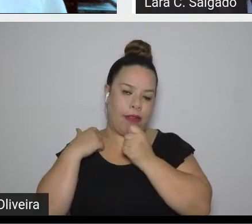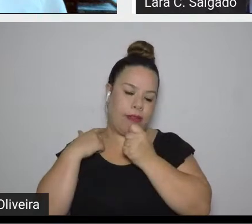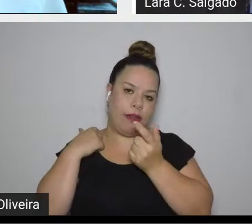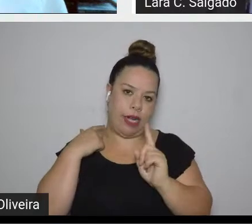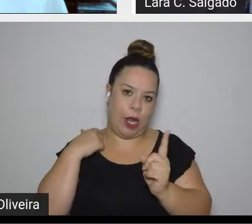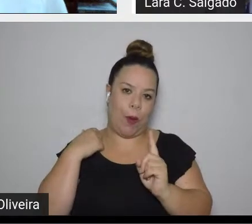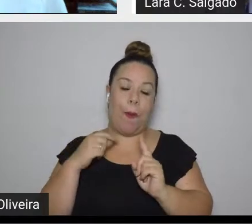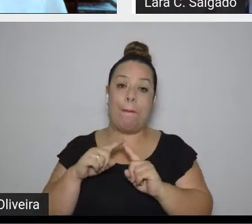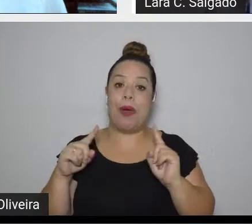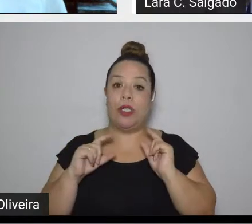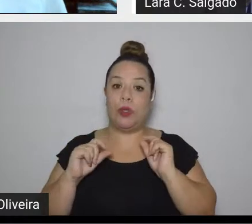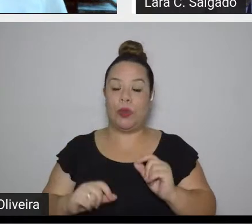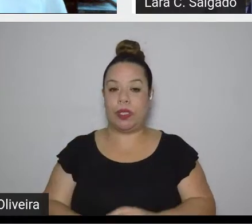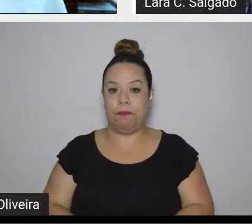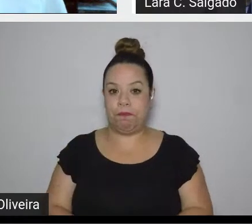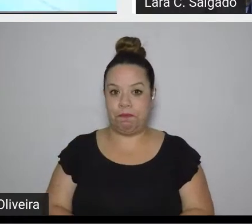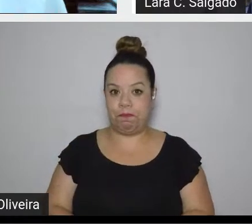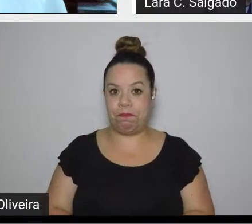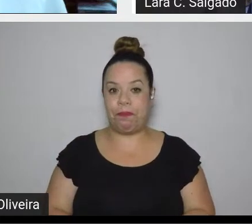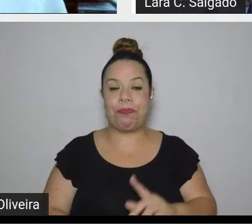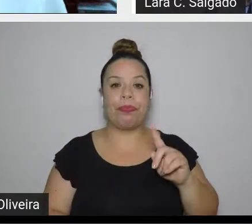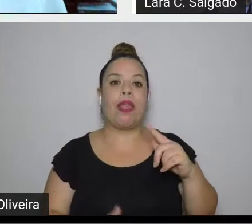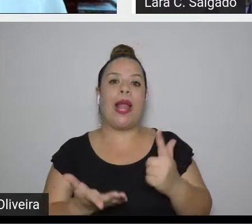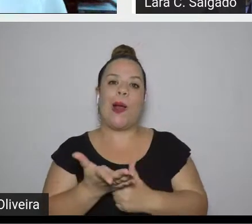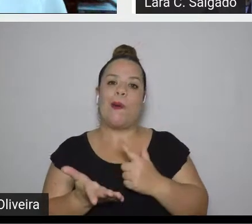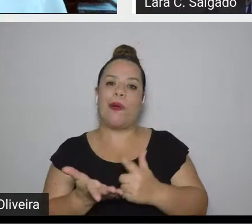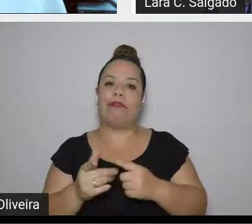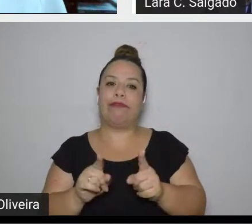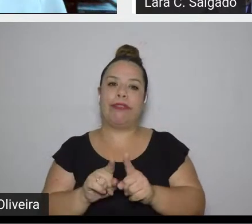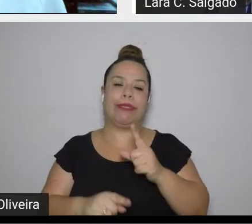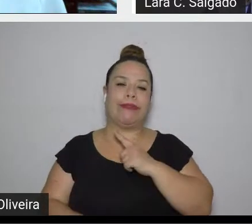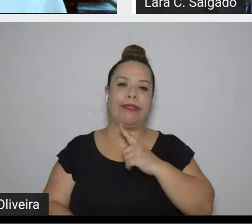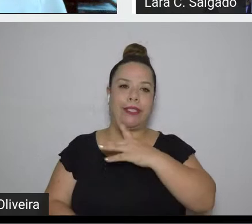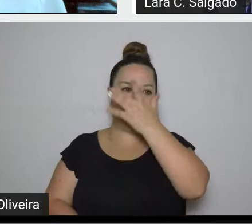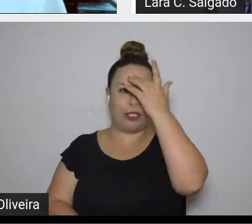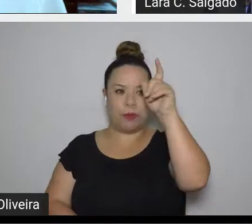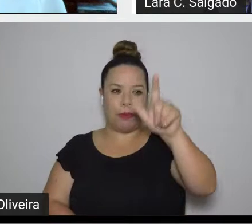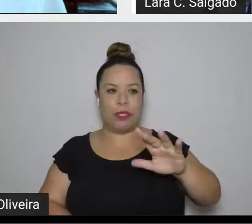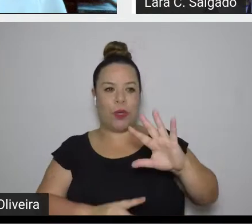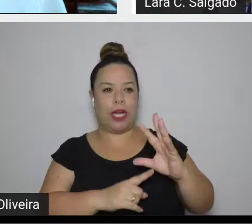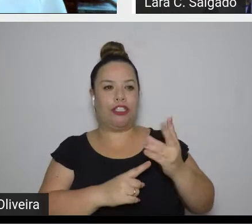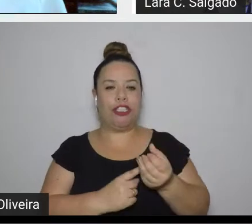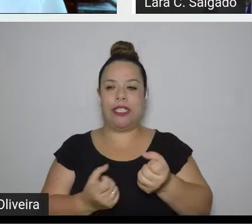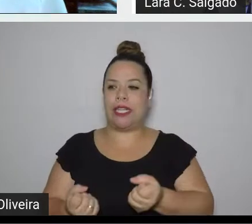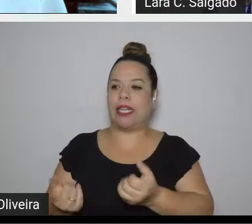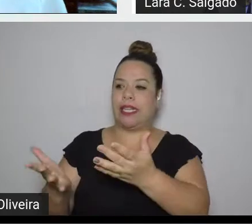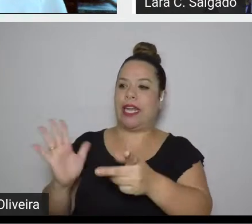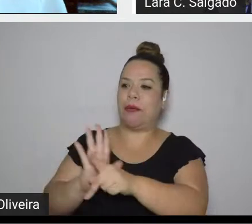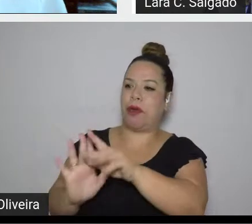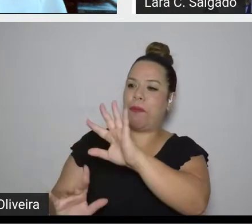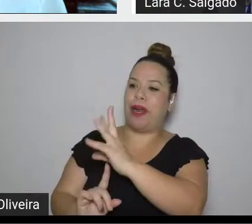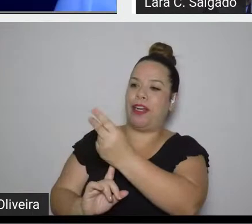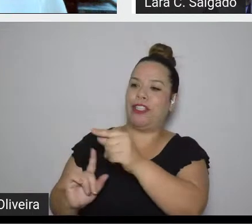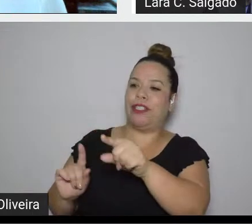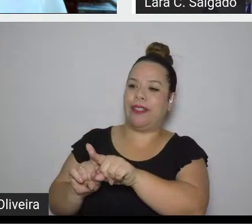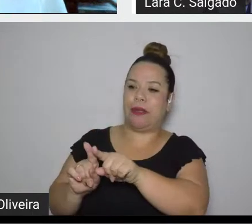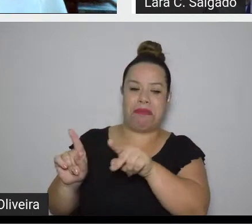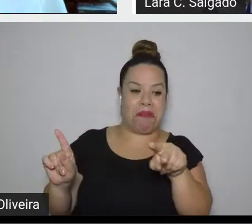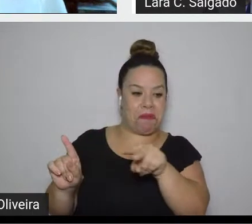mas é um livro de artista para artistas, porque trata